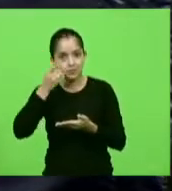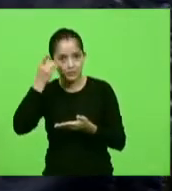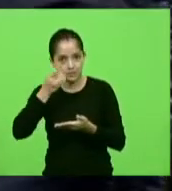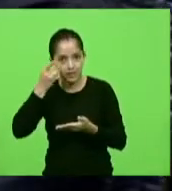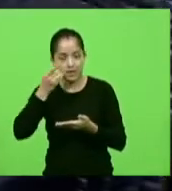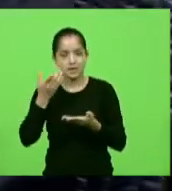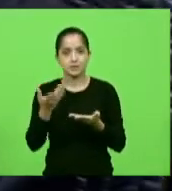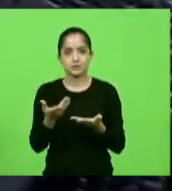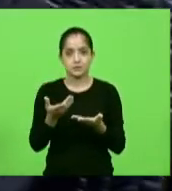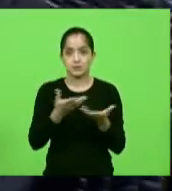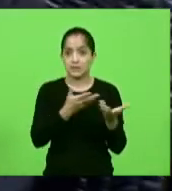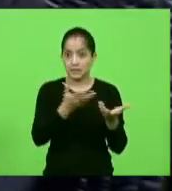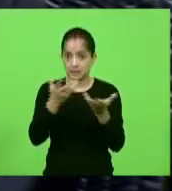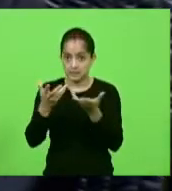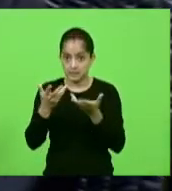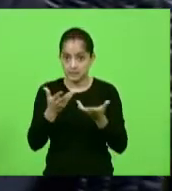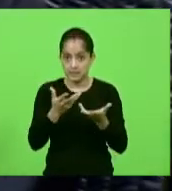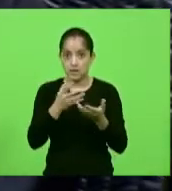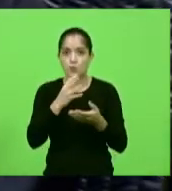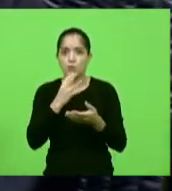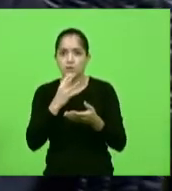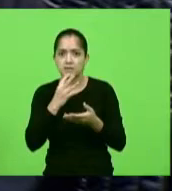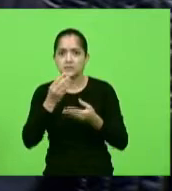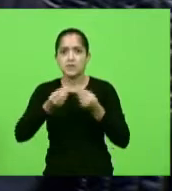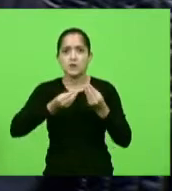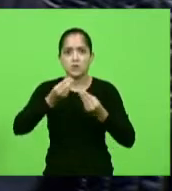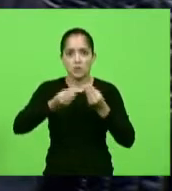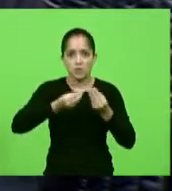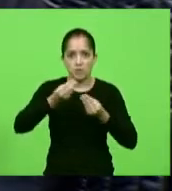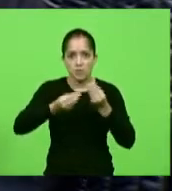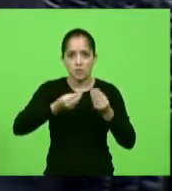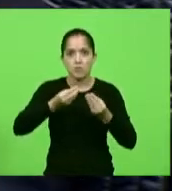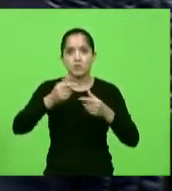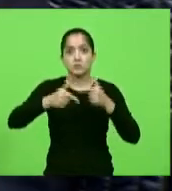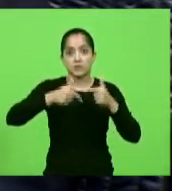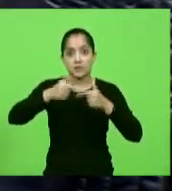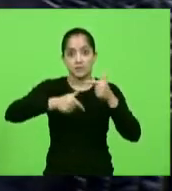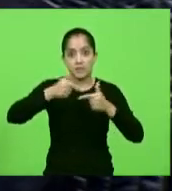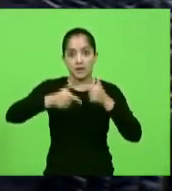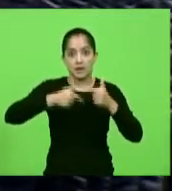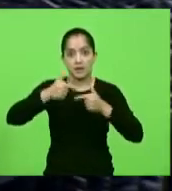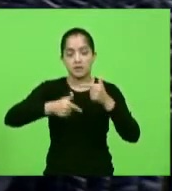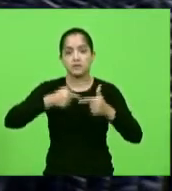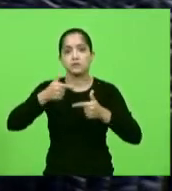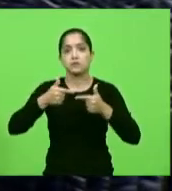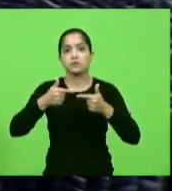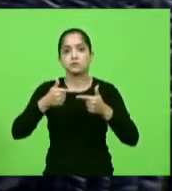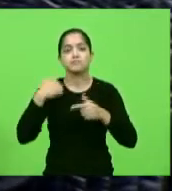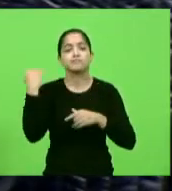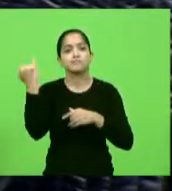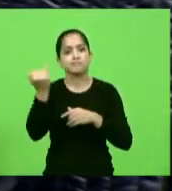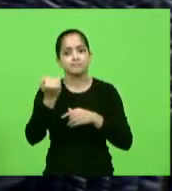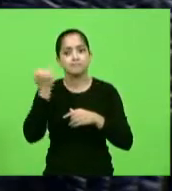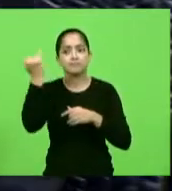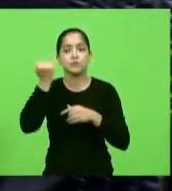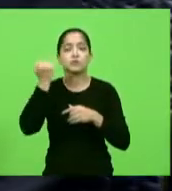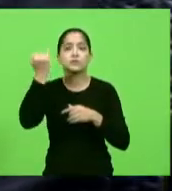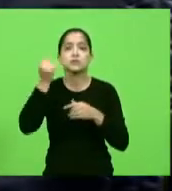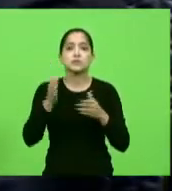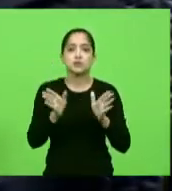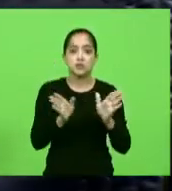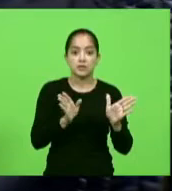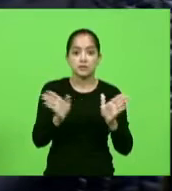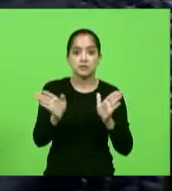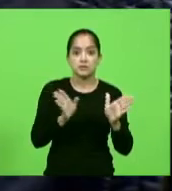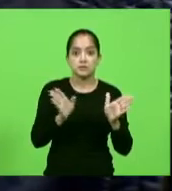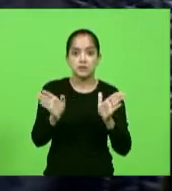os gabinetes, quem quiser conhecer um pouquinho mais desse trabalho, que é algo muito importante para esse período em